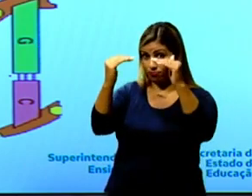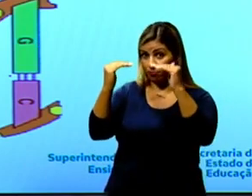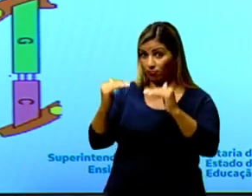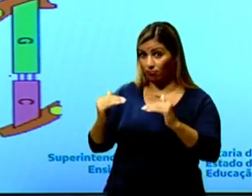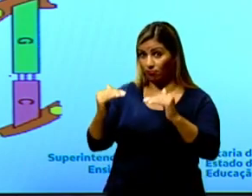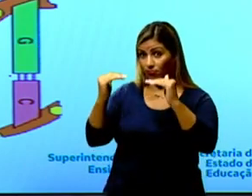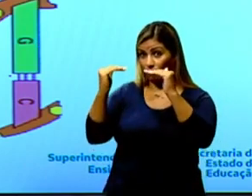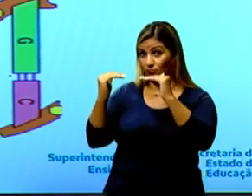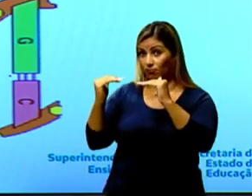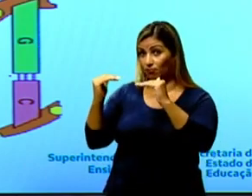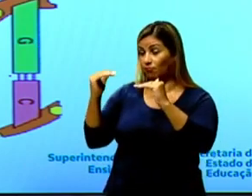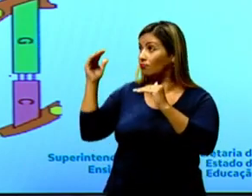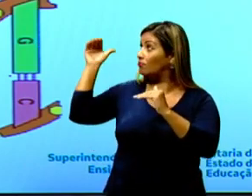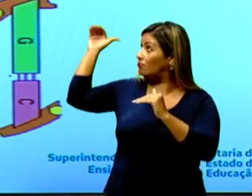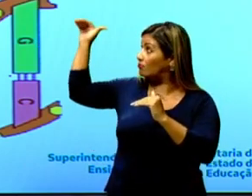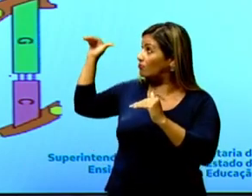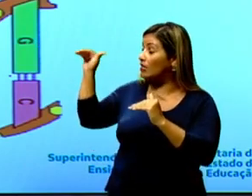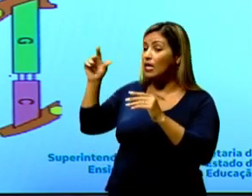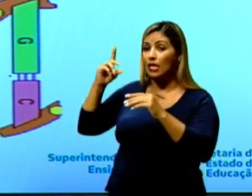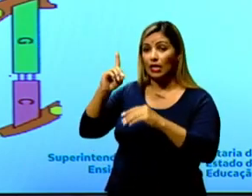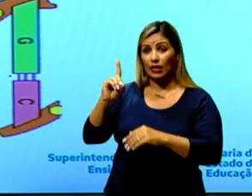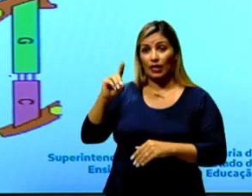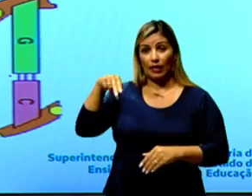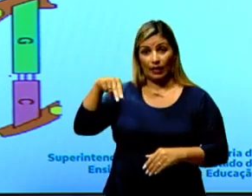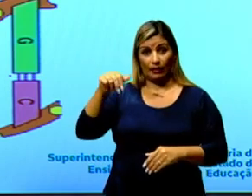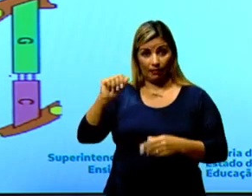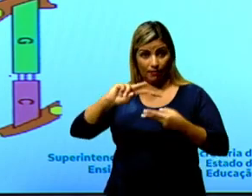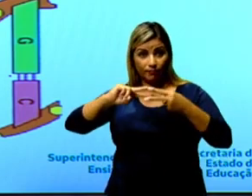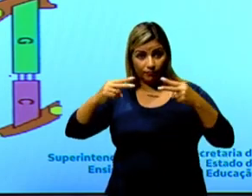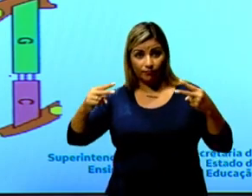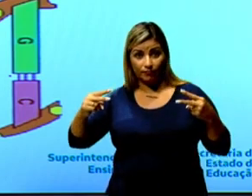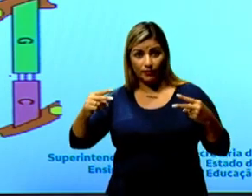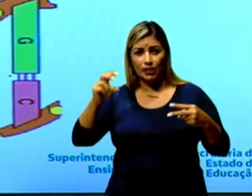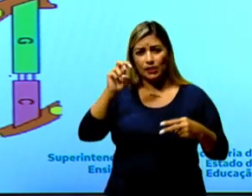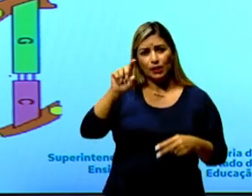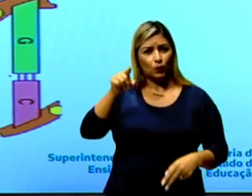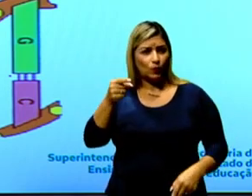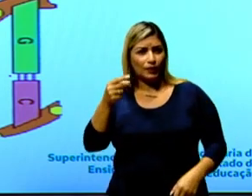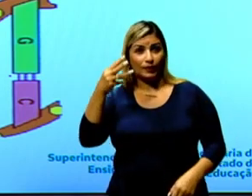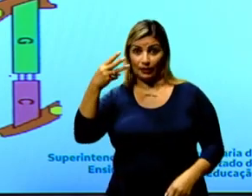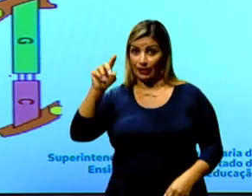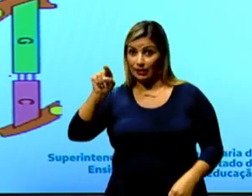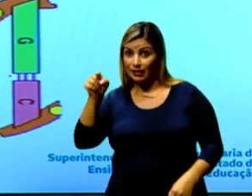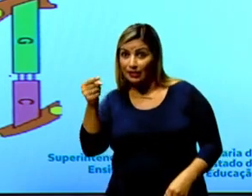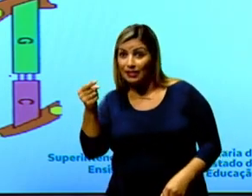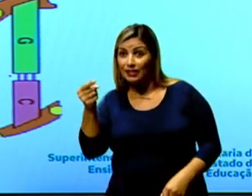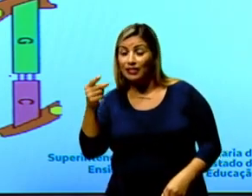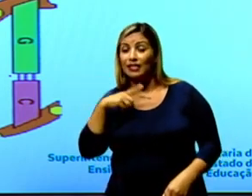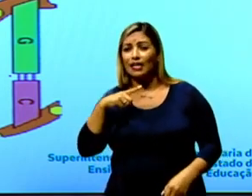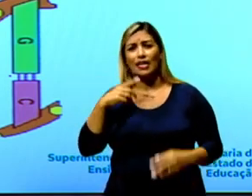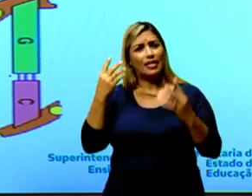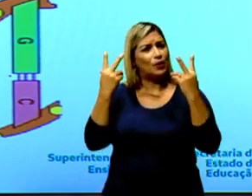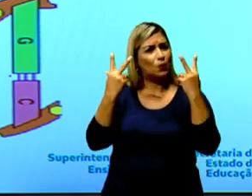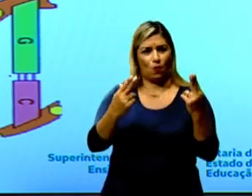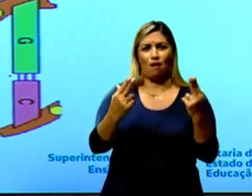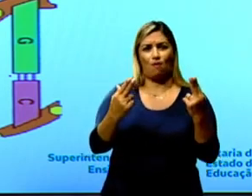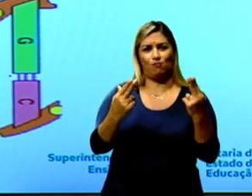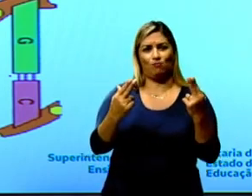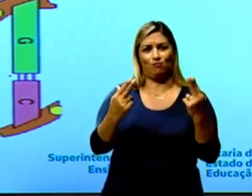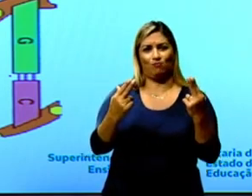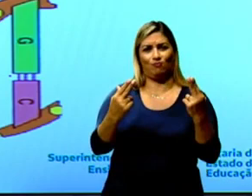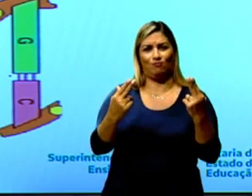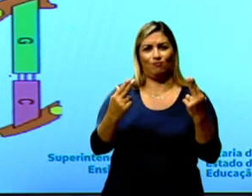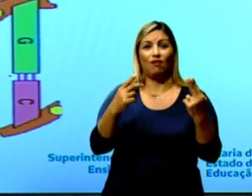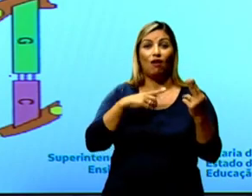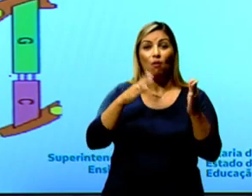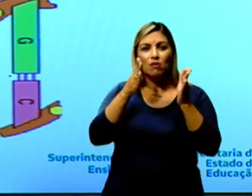a sequência, fazendo a leitura no sentido 5 linha, 3 linha, em ambas as fitas, é idêntica. A gente diz que